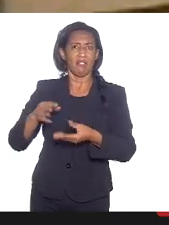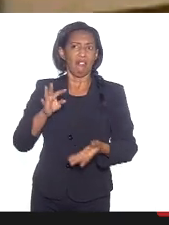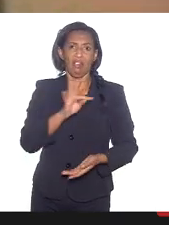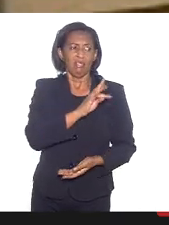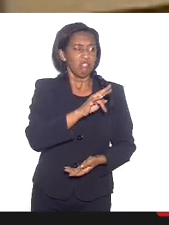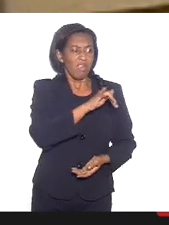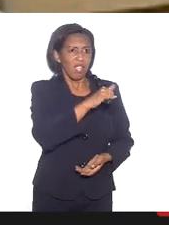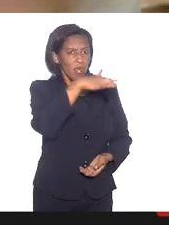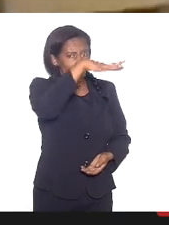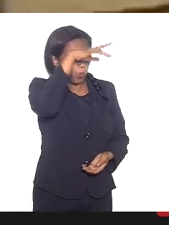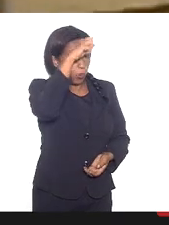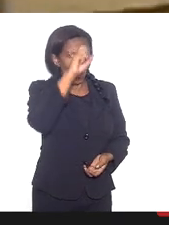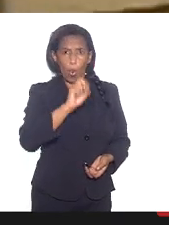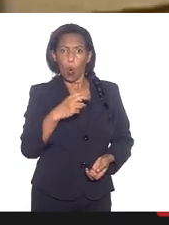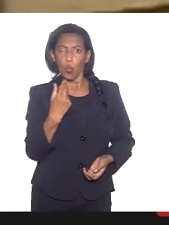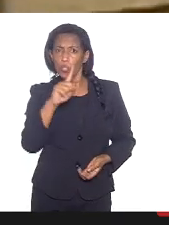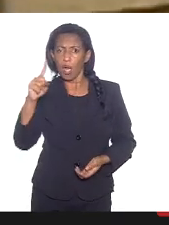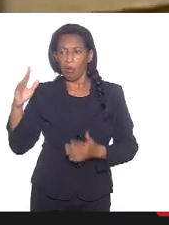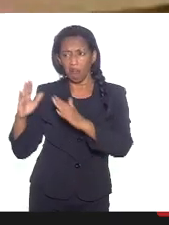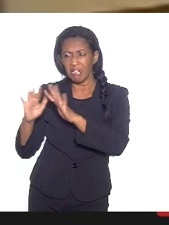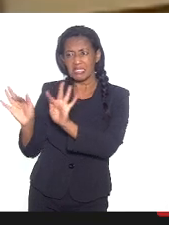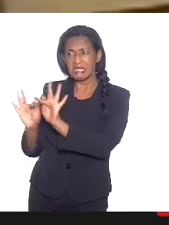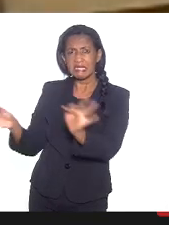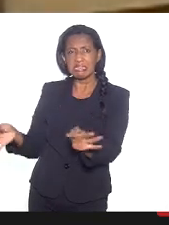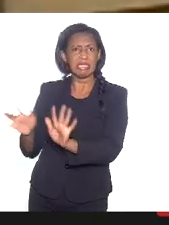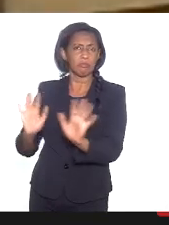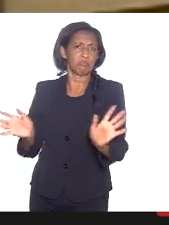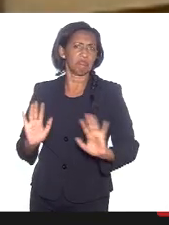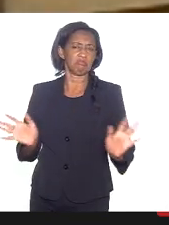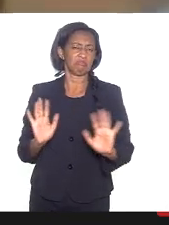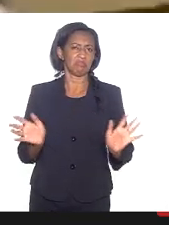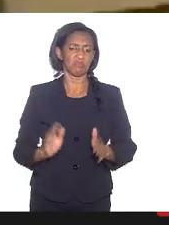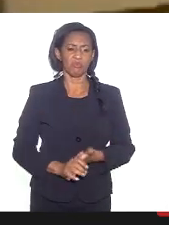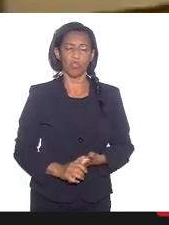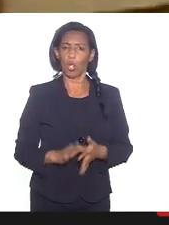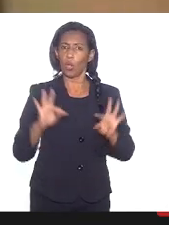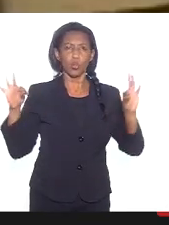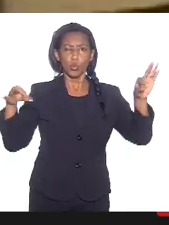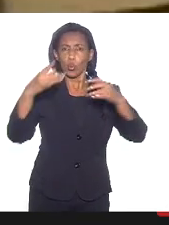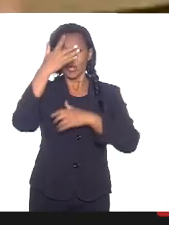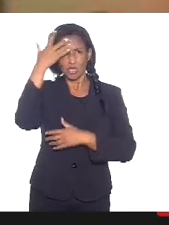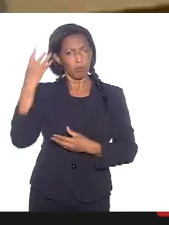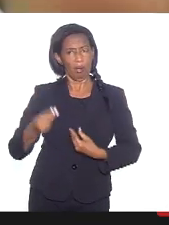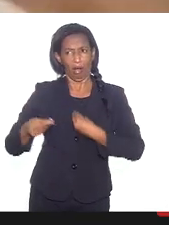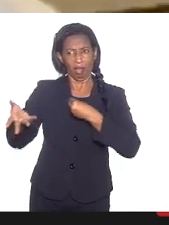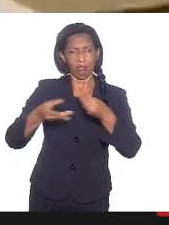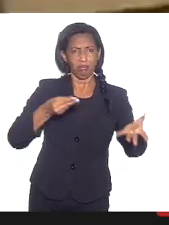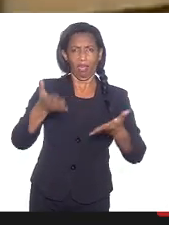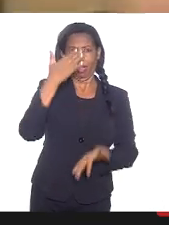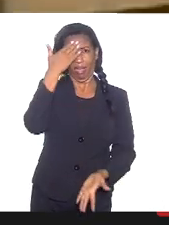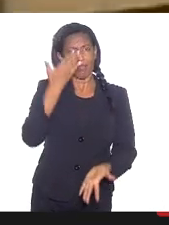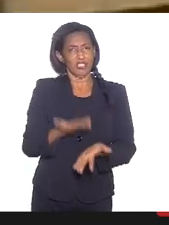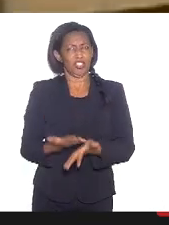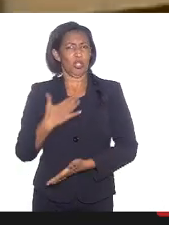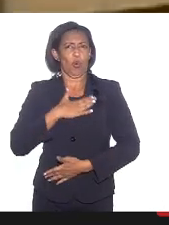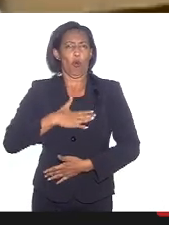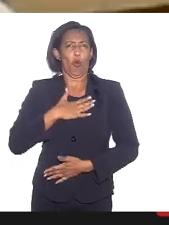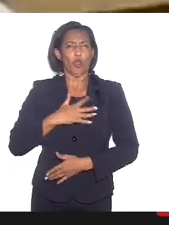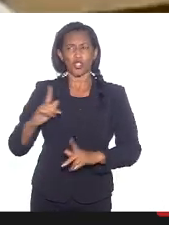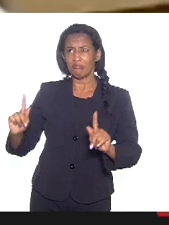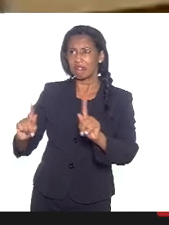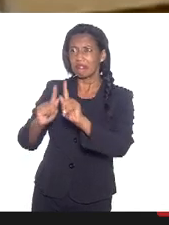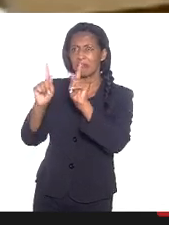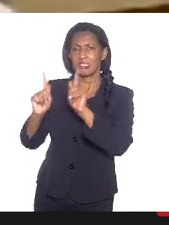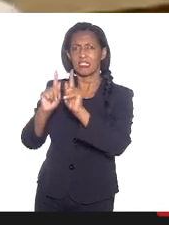não, tanto faz, sei lá, não é terreiro que distribui, é todo mundo que acredita e gosta de Código de